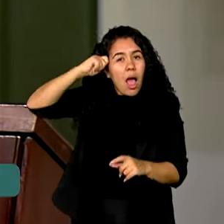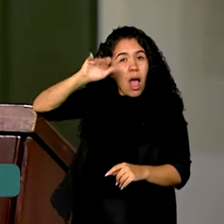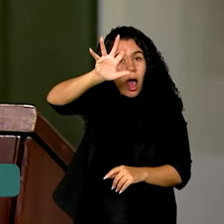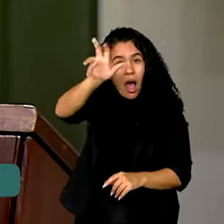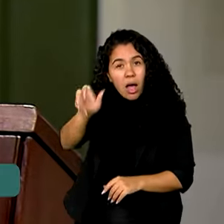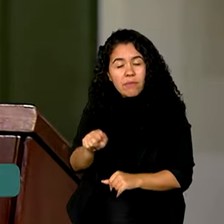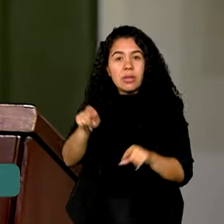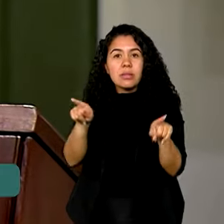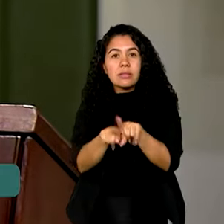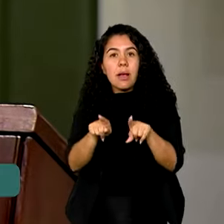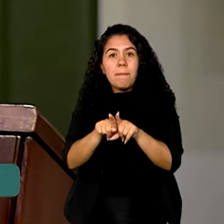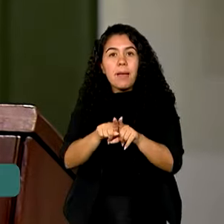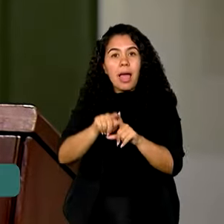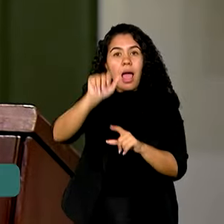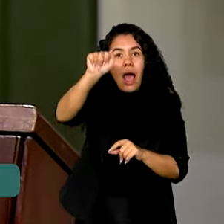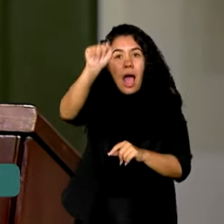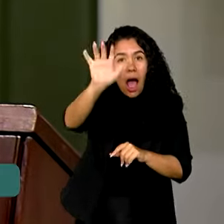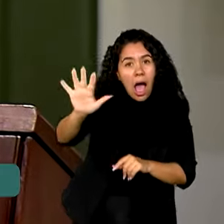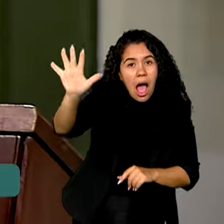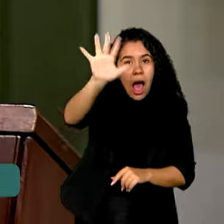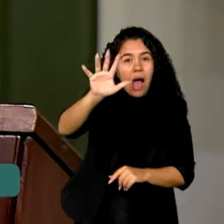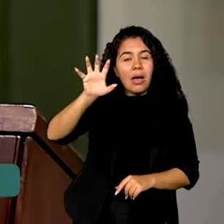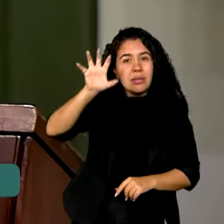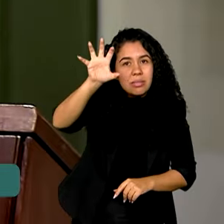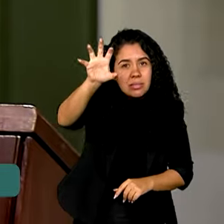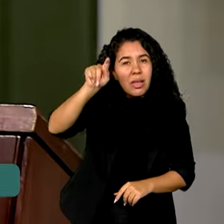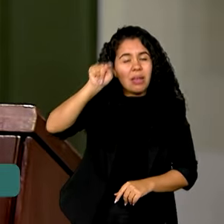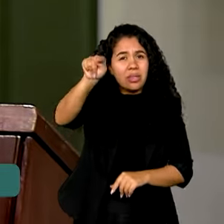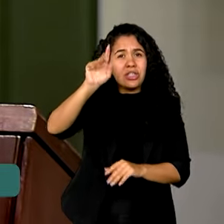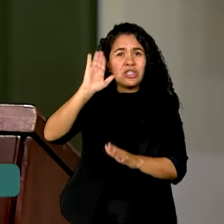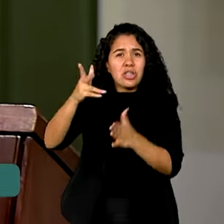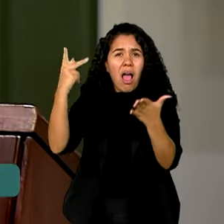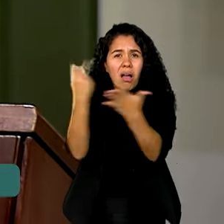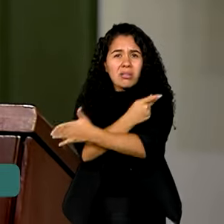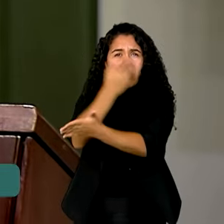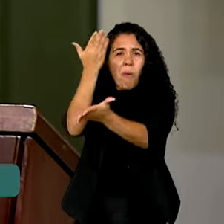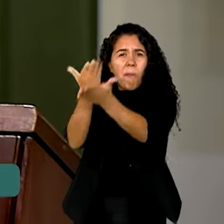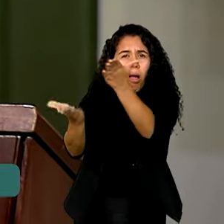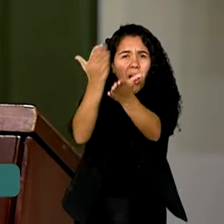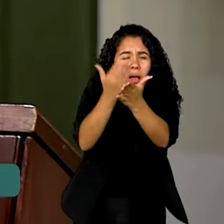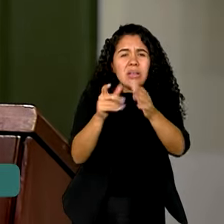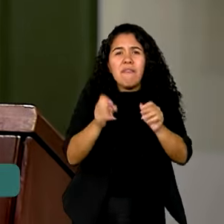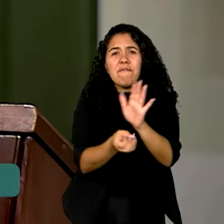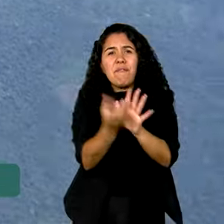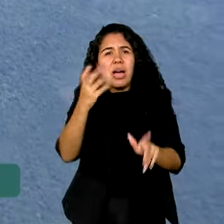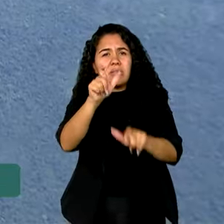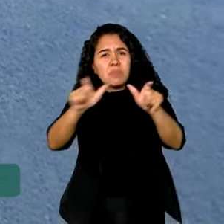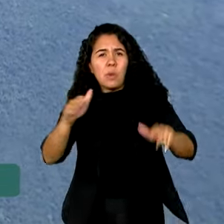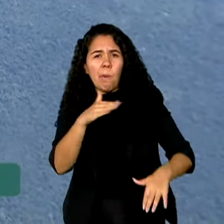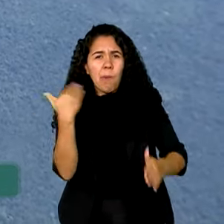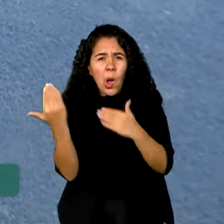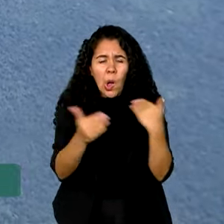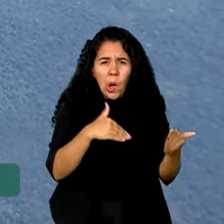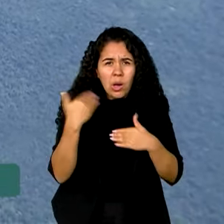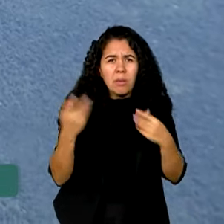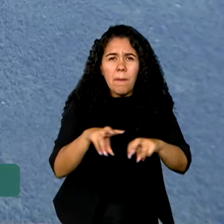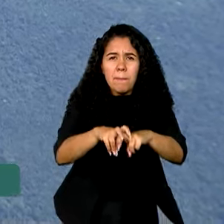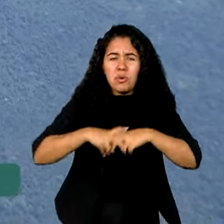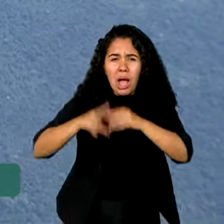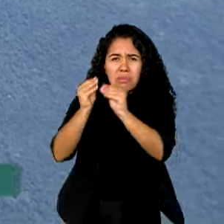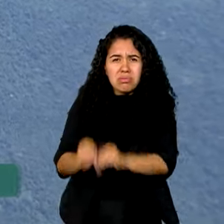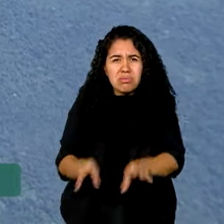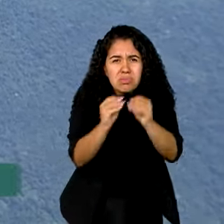países da Ásia, como Bangladesh, que já perdeu muitas vidas em função de enchentes, de tudo o que está